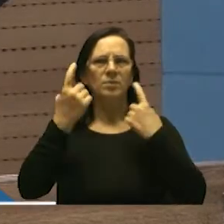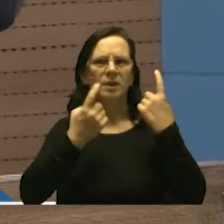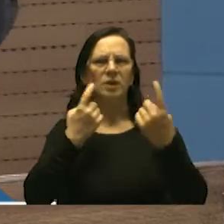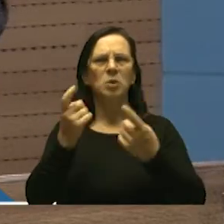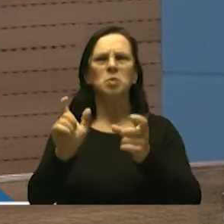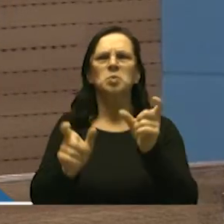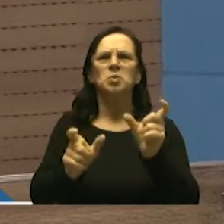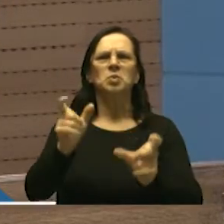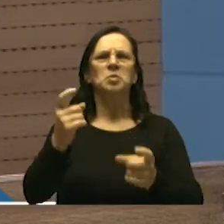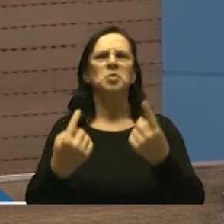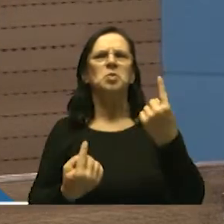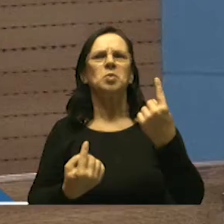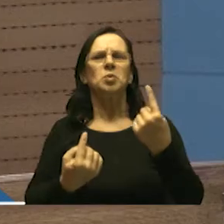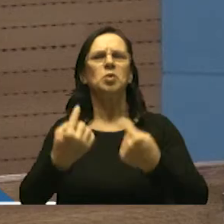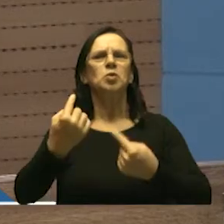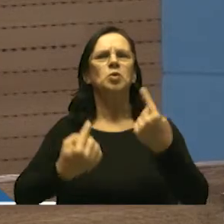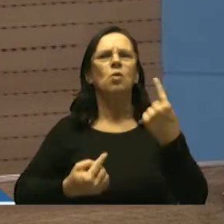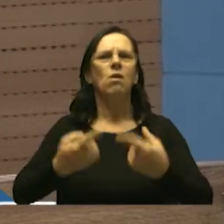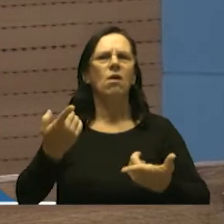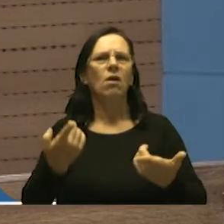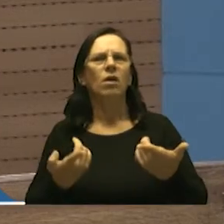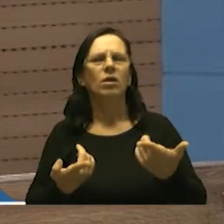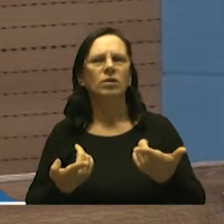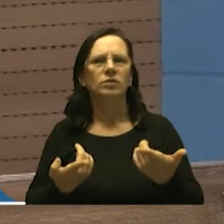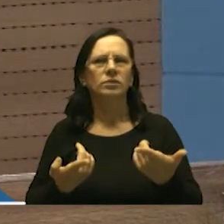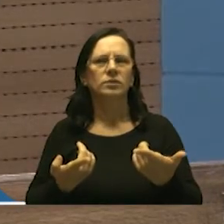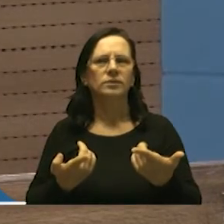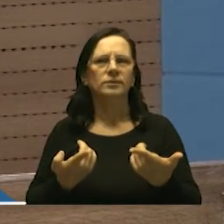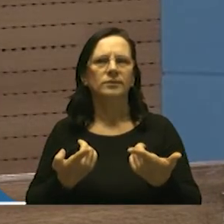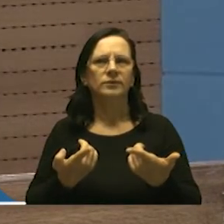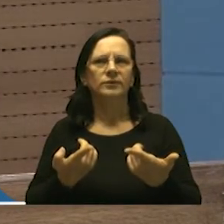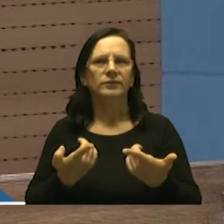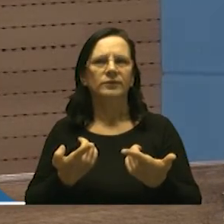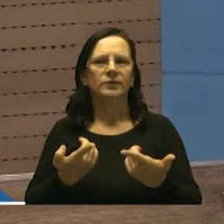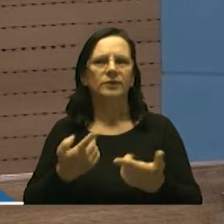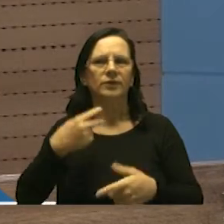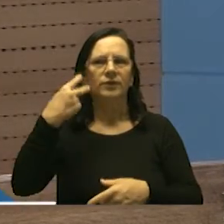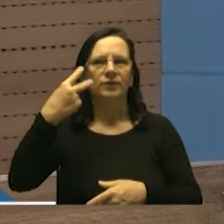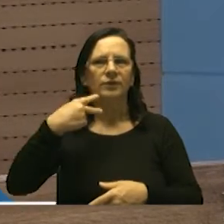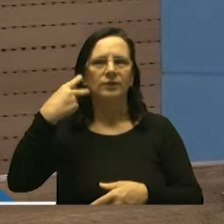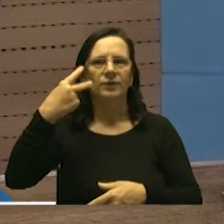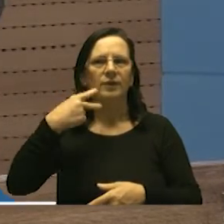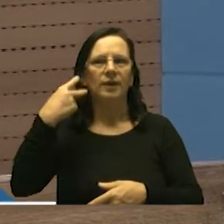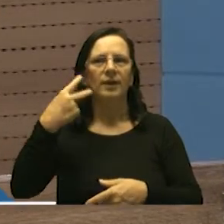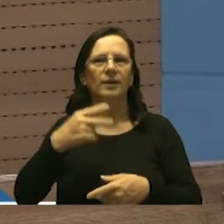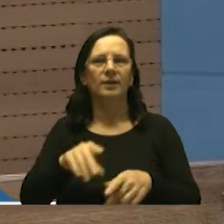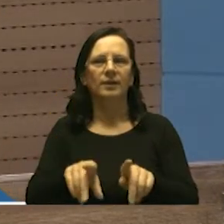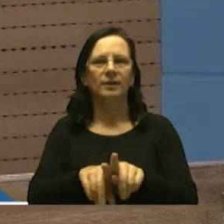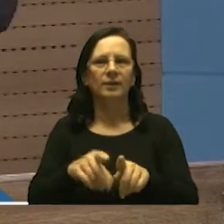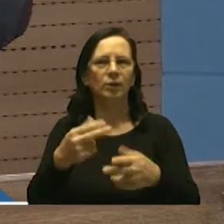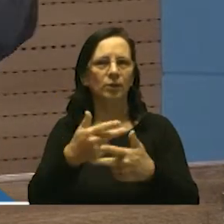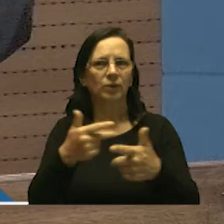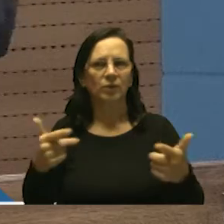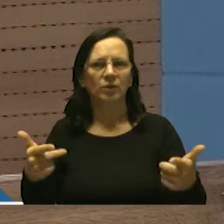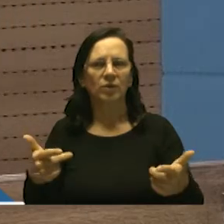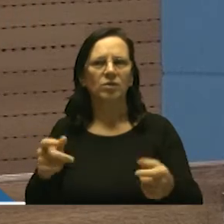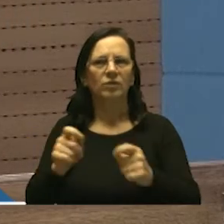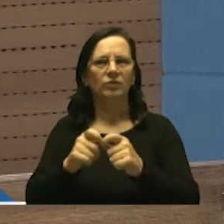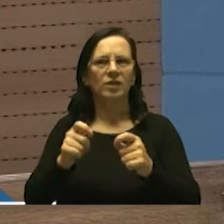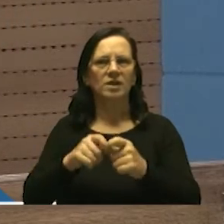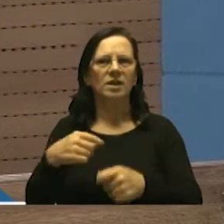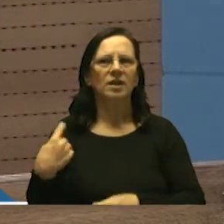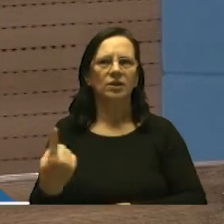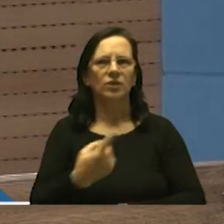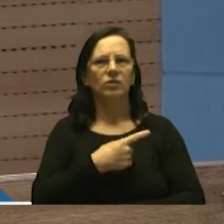julgando será que vão julgar será que o vereador tanta coisa como falou o vereador Ivan Dobrando tantas as coisas para se fazer na